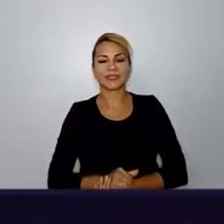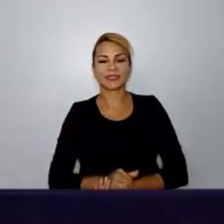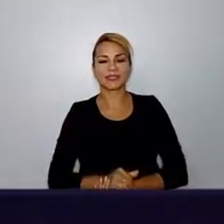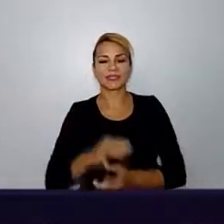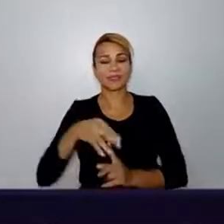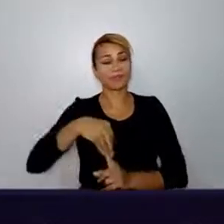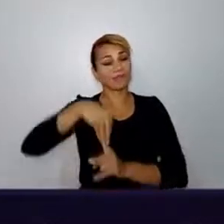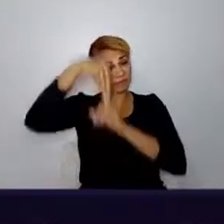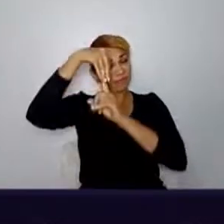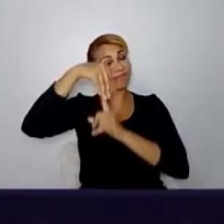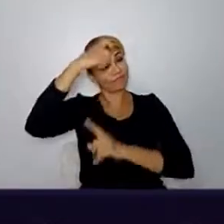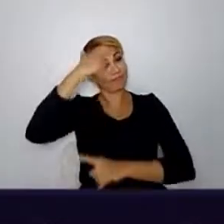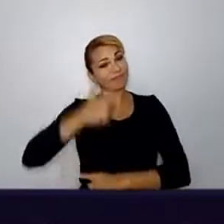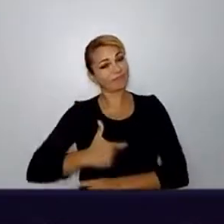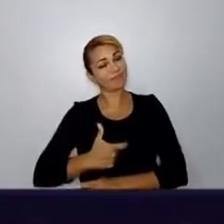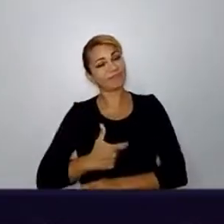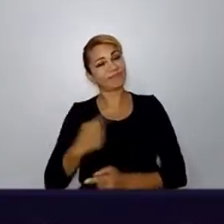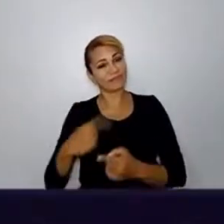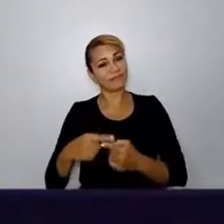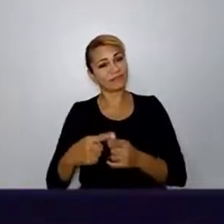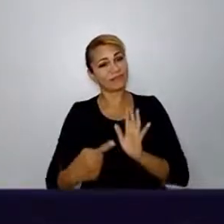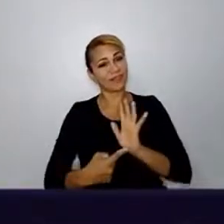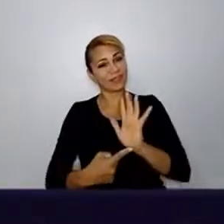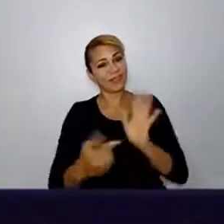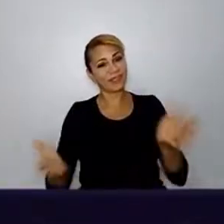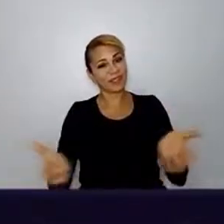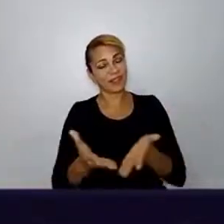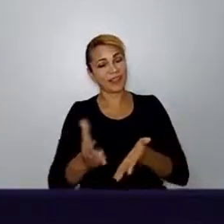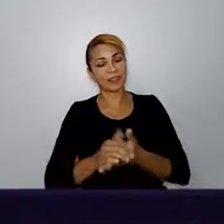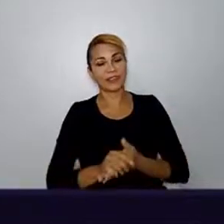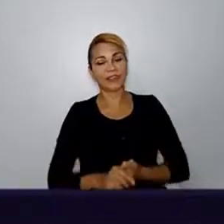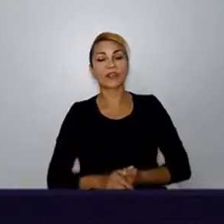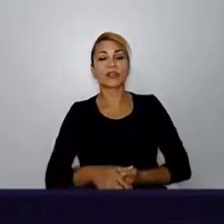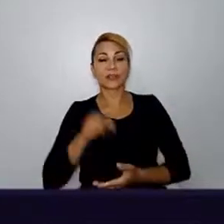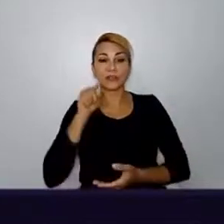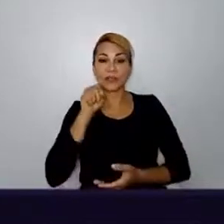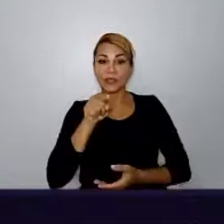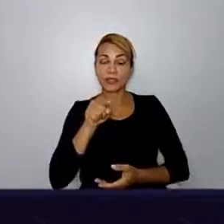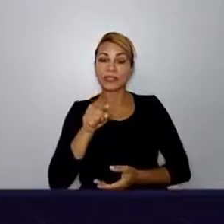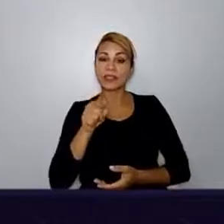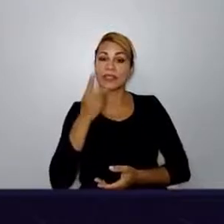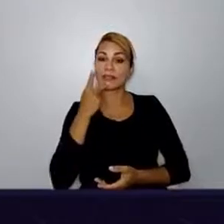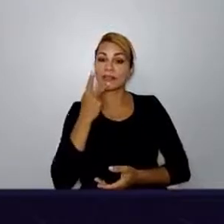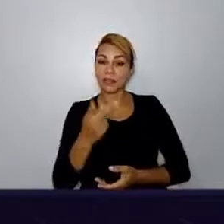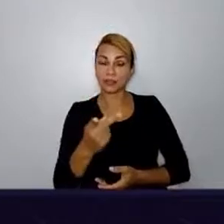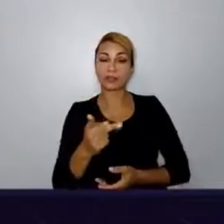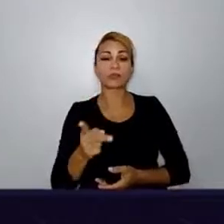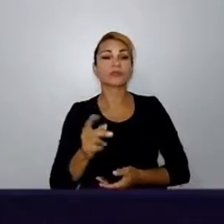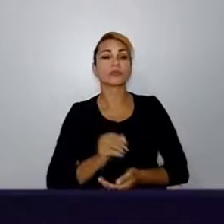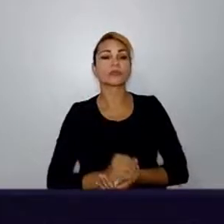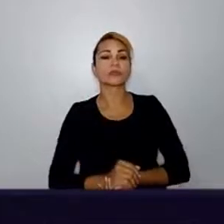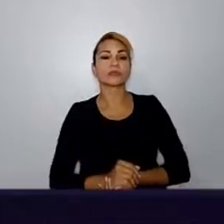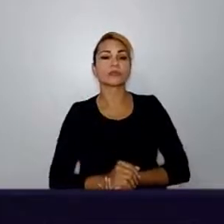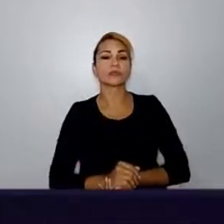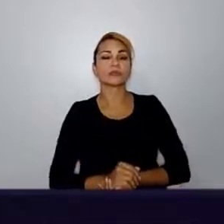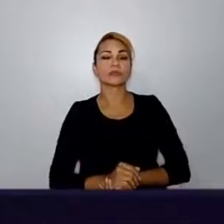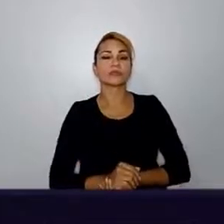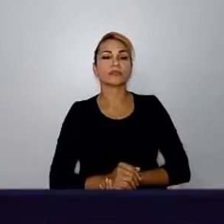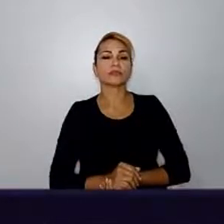privilegiada. É, você citou, é, é,